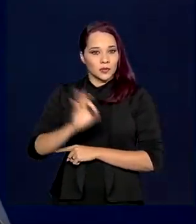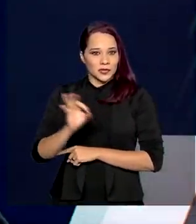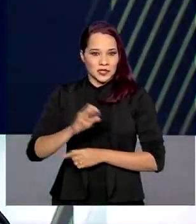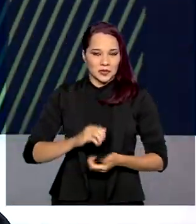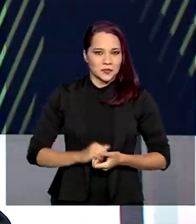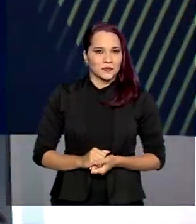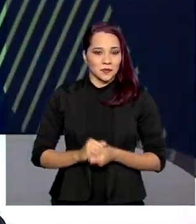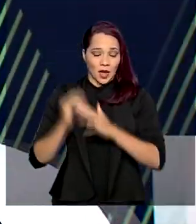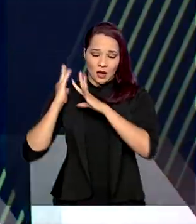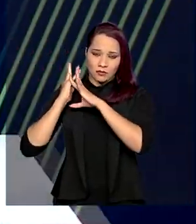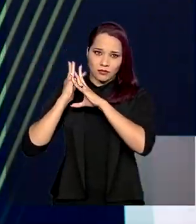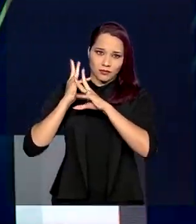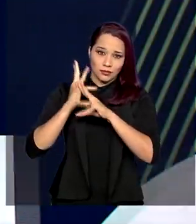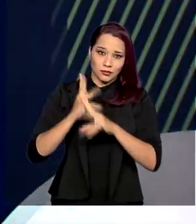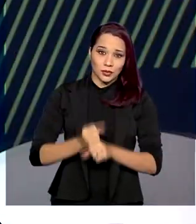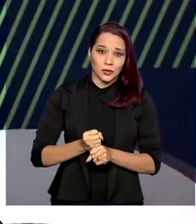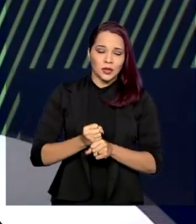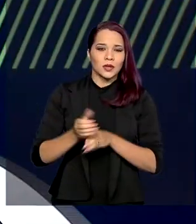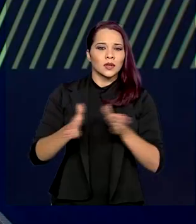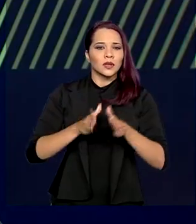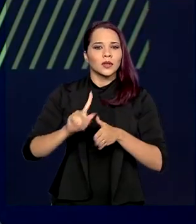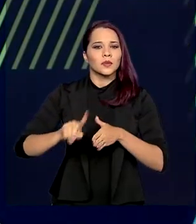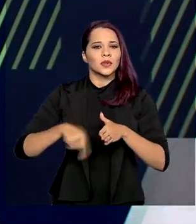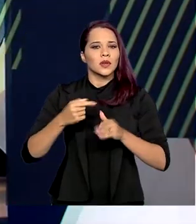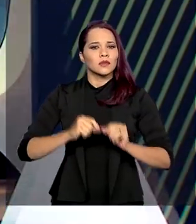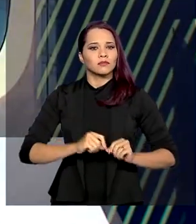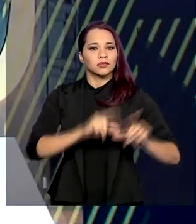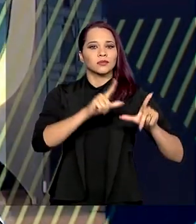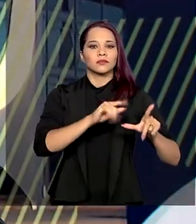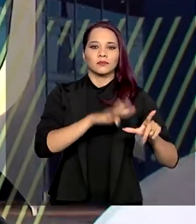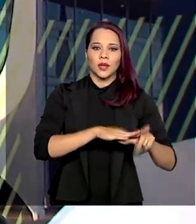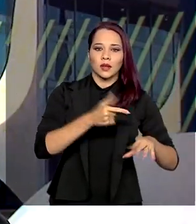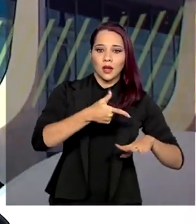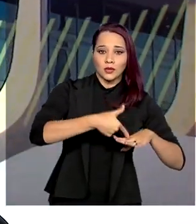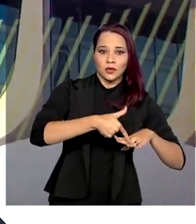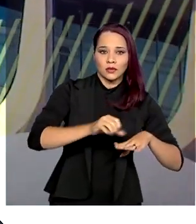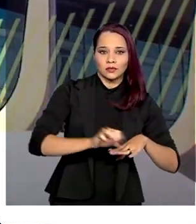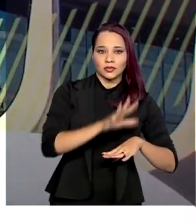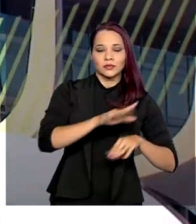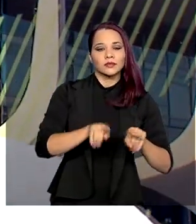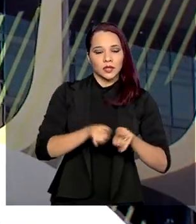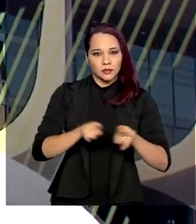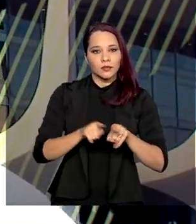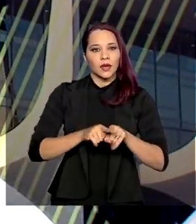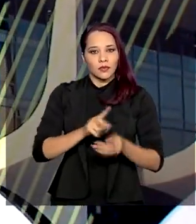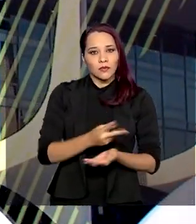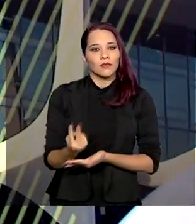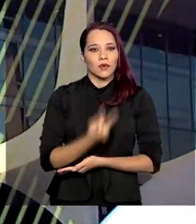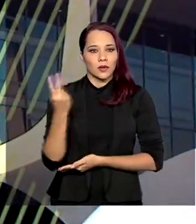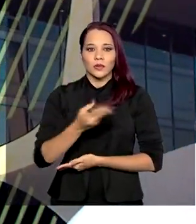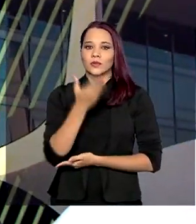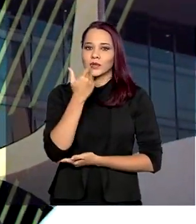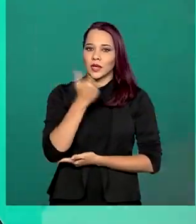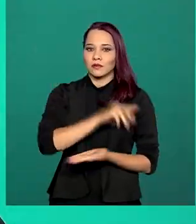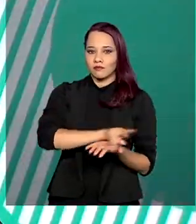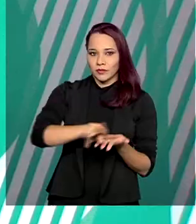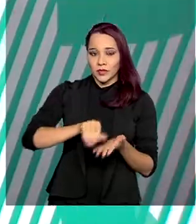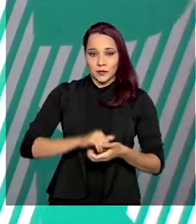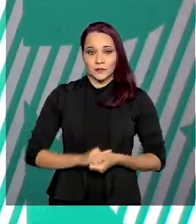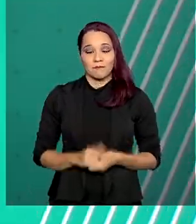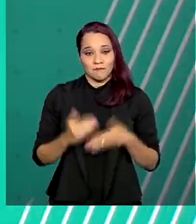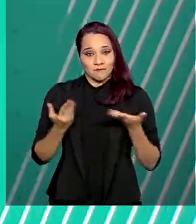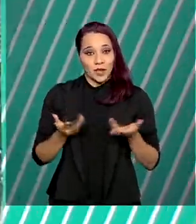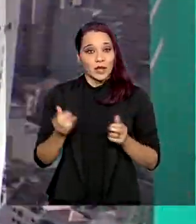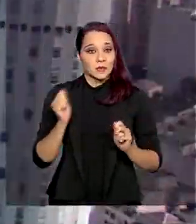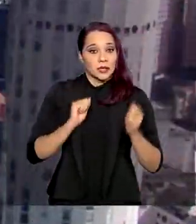A revisão ocorreu após a última alta influenciada pelo aumento da gasolina e do preço dos alimentos. Mesmo assim, a